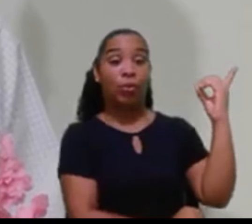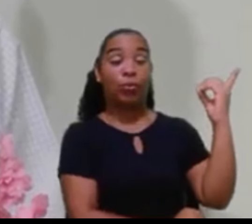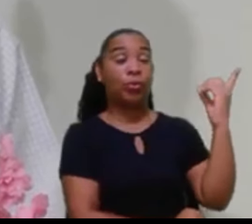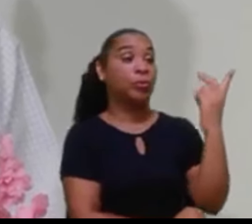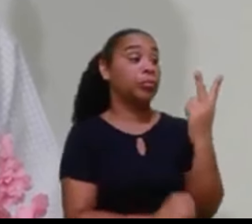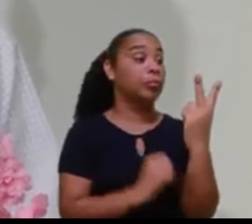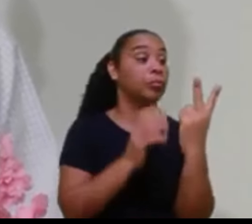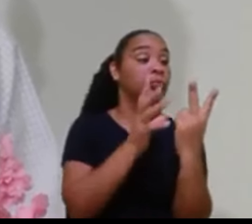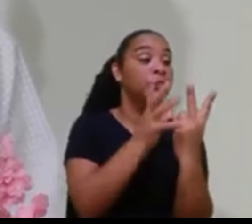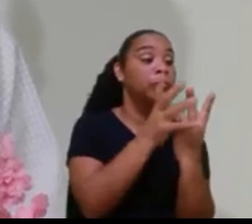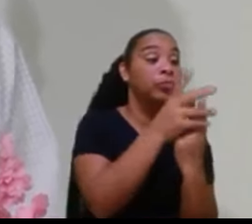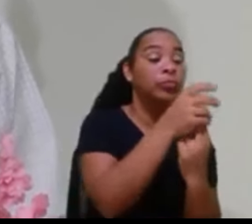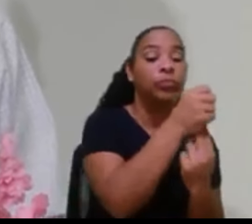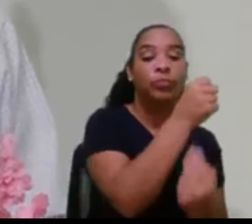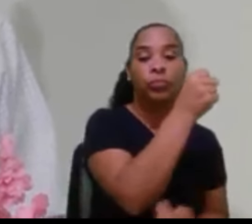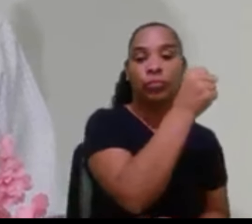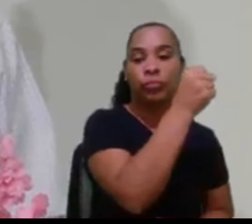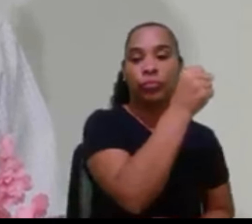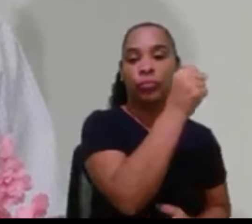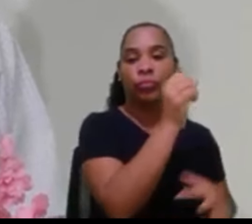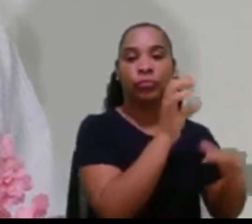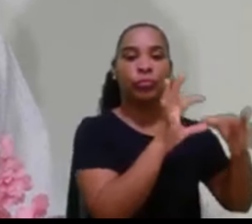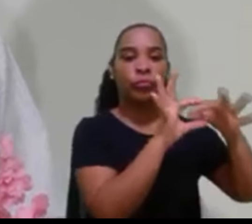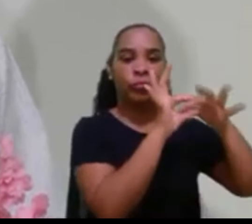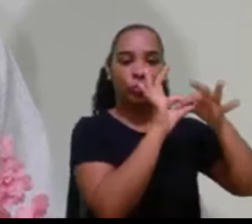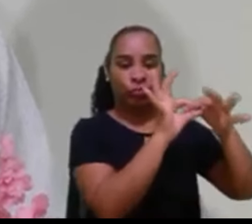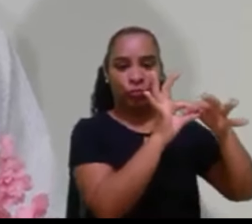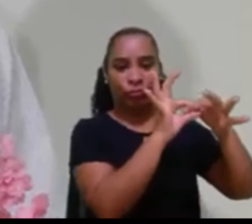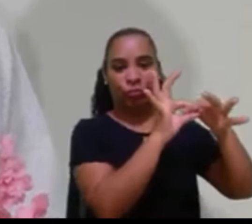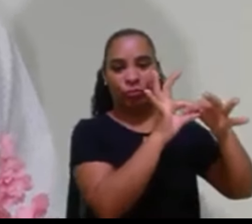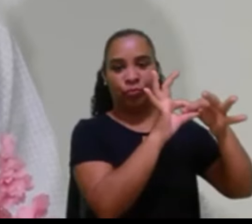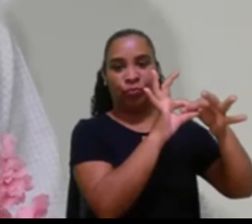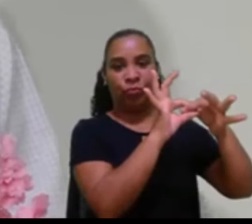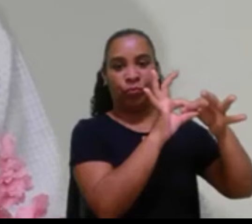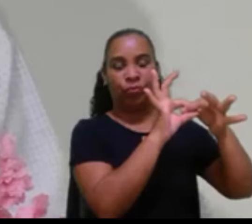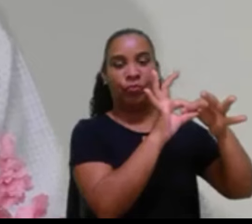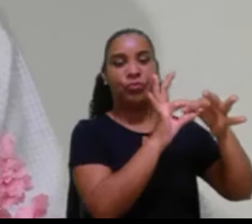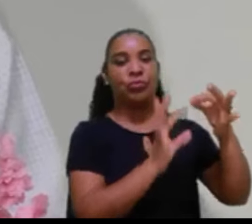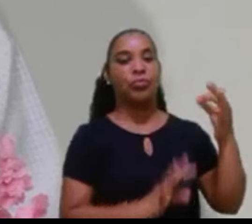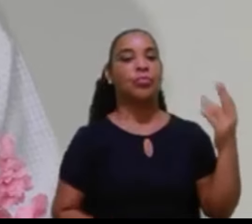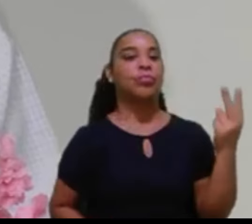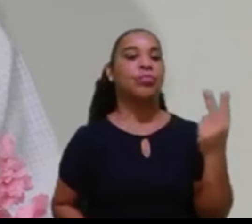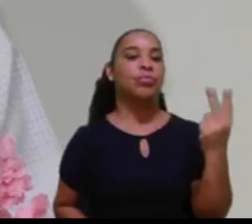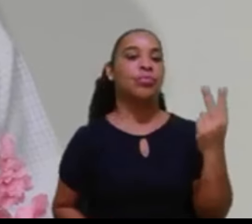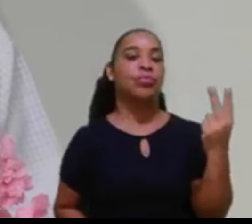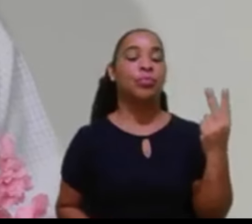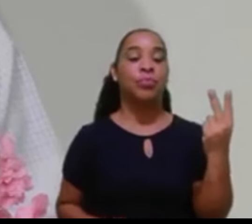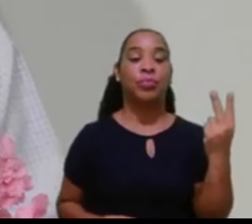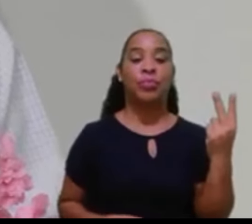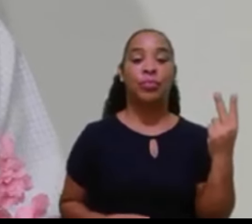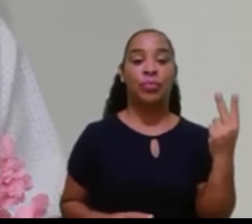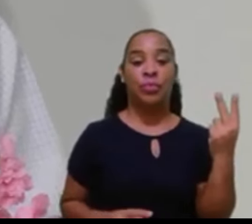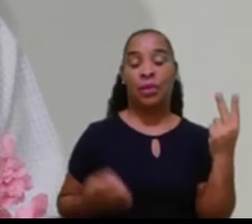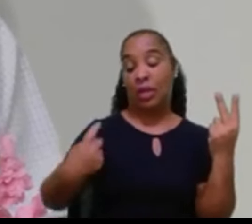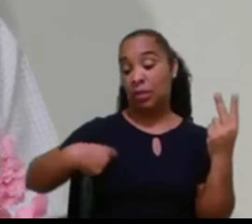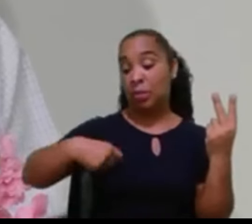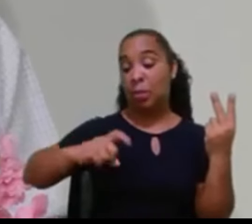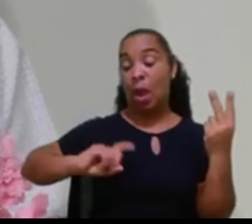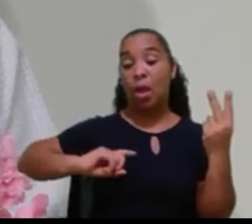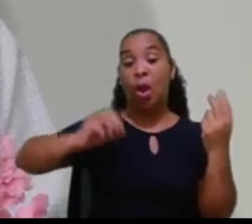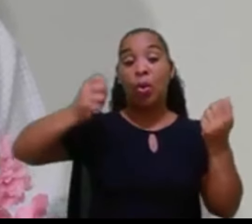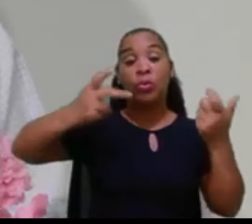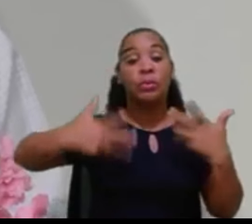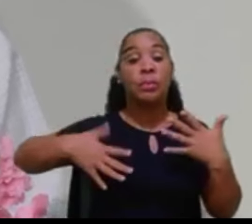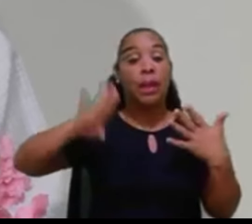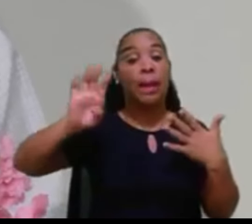Estão unidos, não são um. Unidade. Em espanhol, isso fica muito bem. Quando